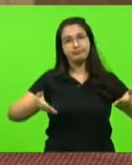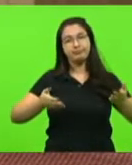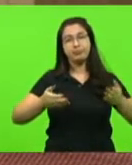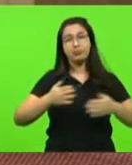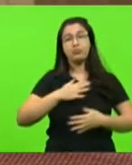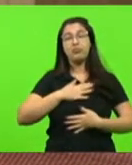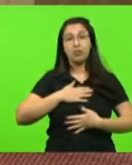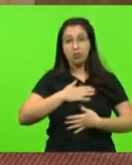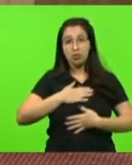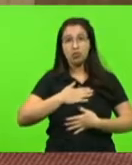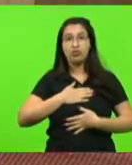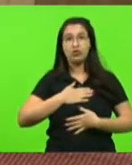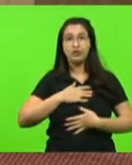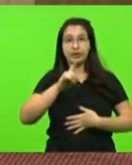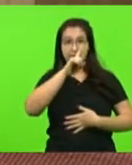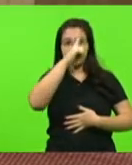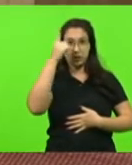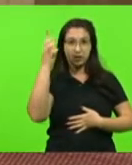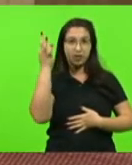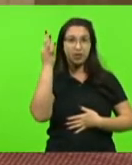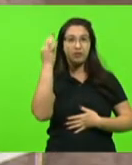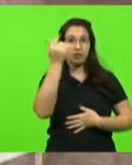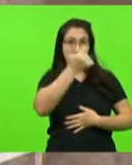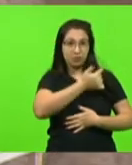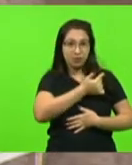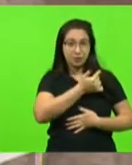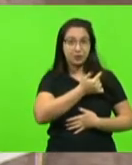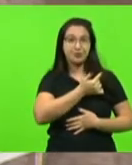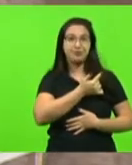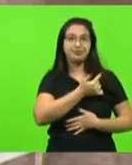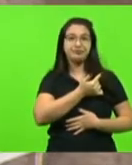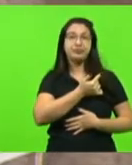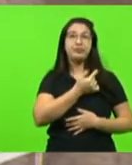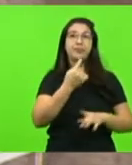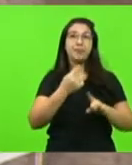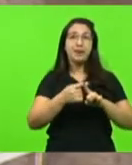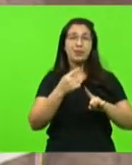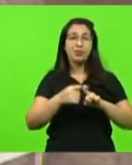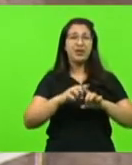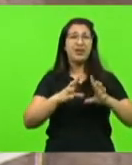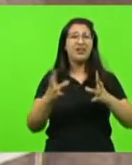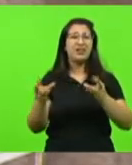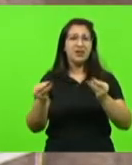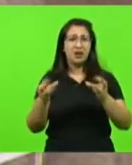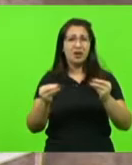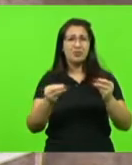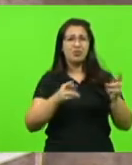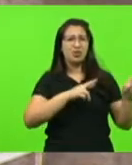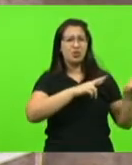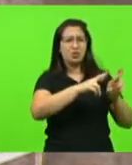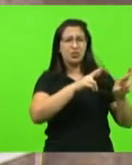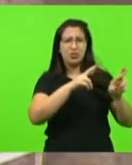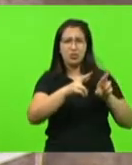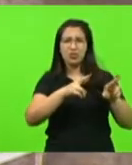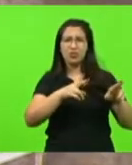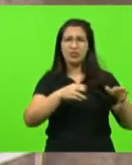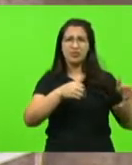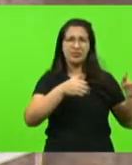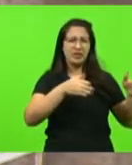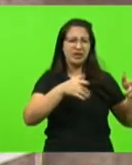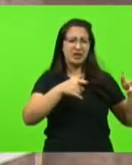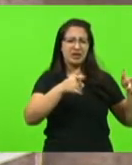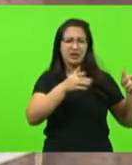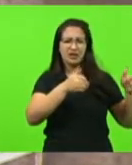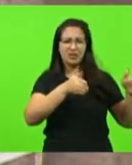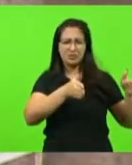a iniciativa do deputado Fabiano da Luz, tendo em vista muitos trechos ainda da malha rodoviária estadual estarem